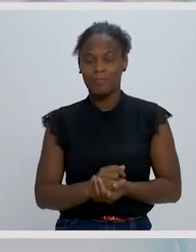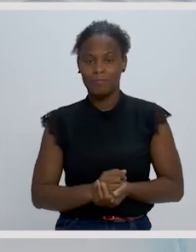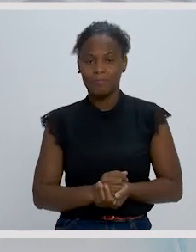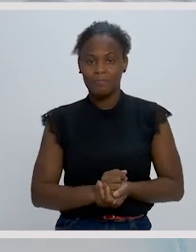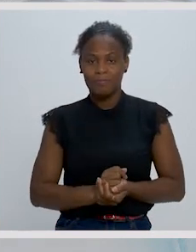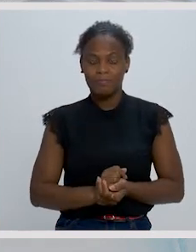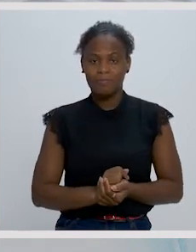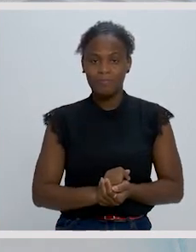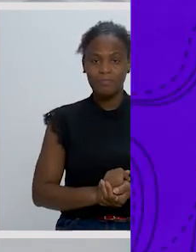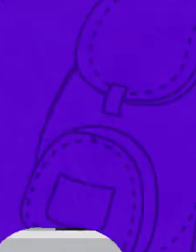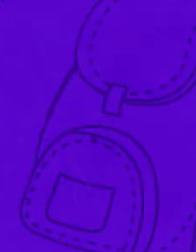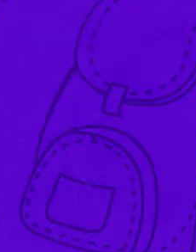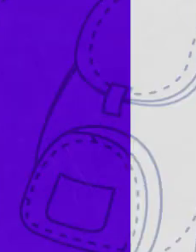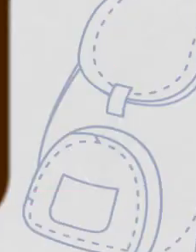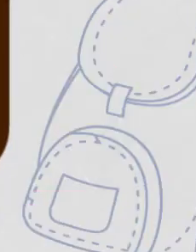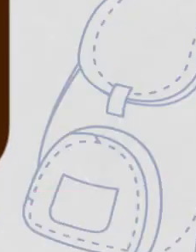perguntas.